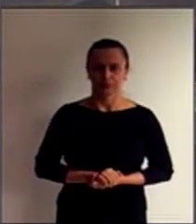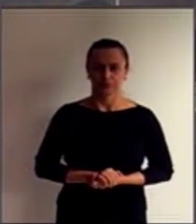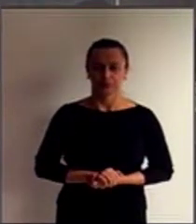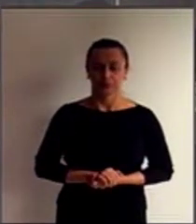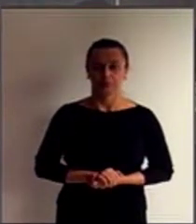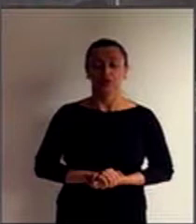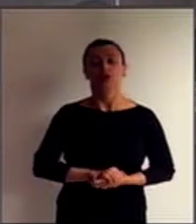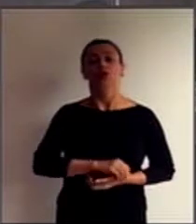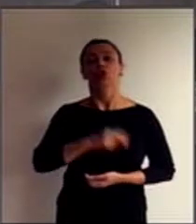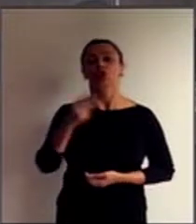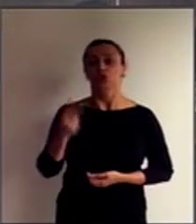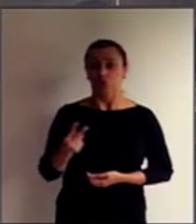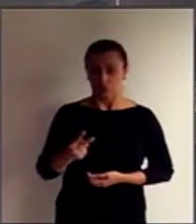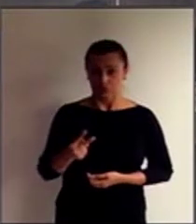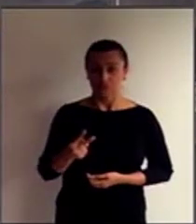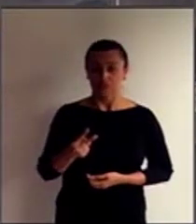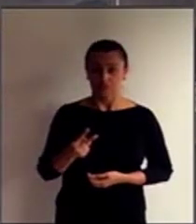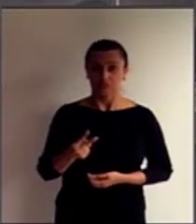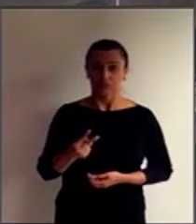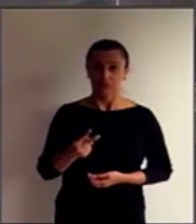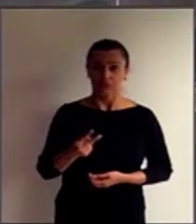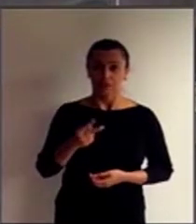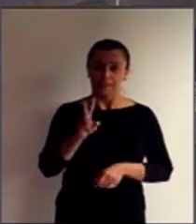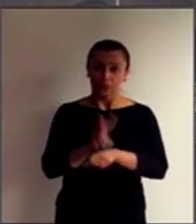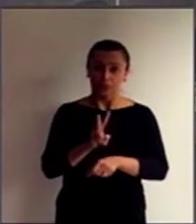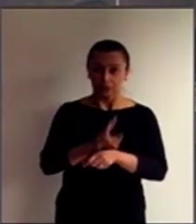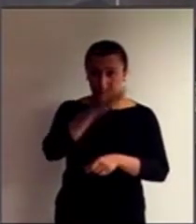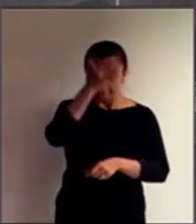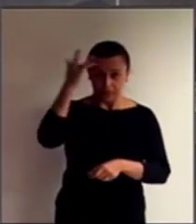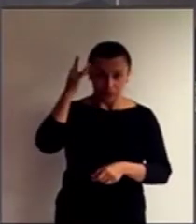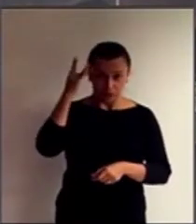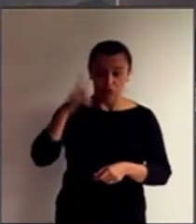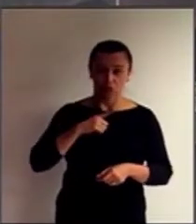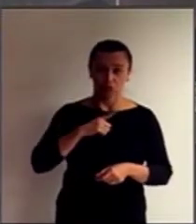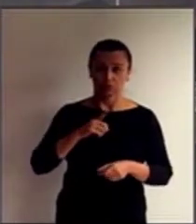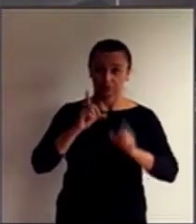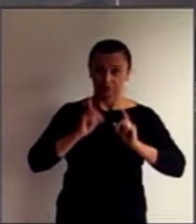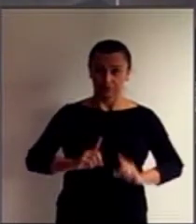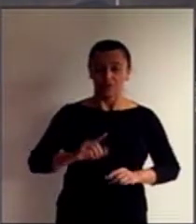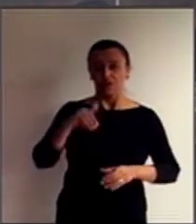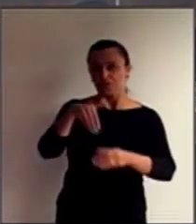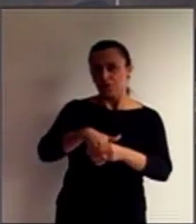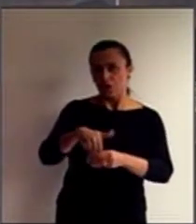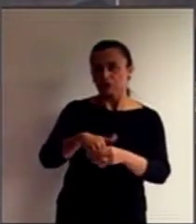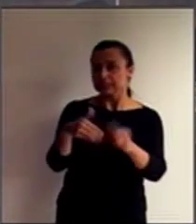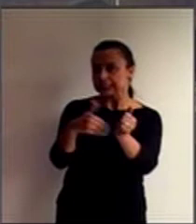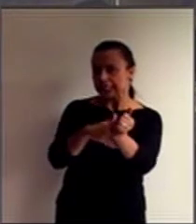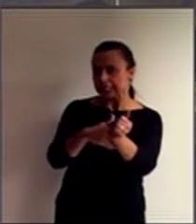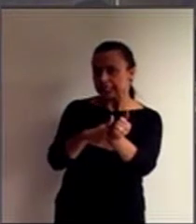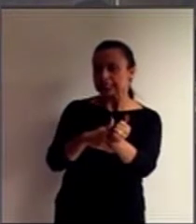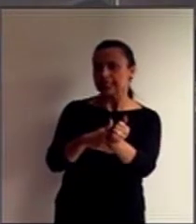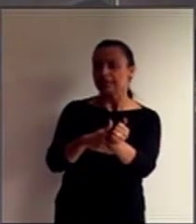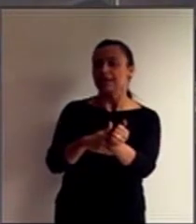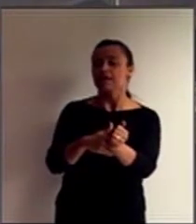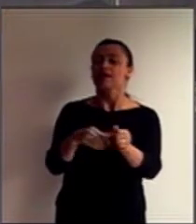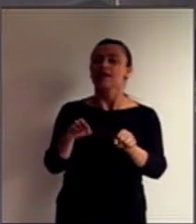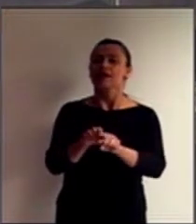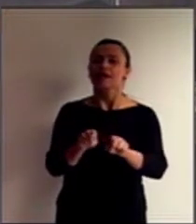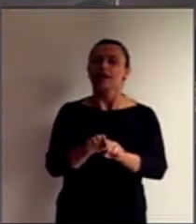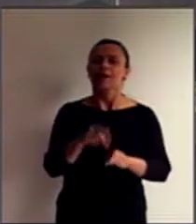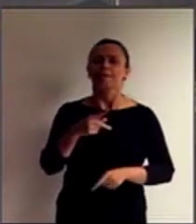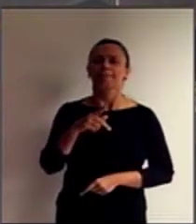Proteção do direito das pessoas com deficiência ao voto secreto em eleições e plebiscitos sem